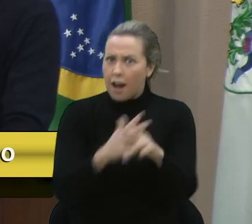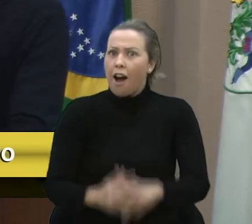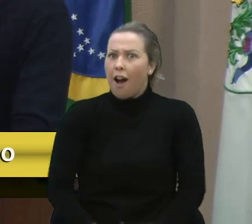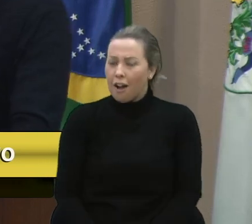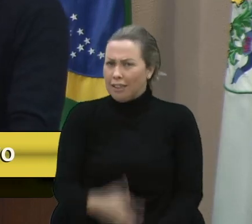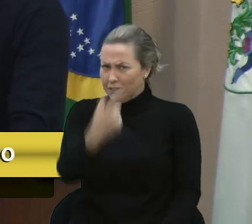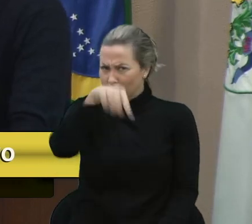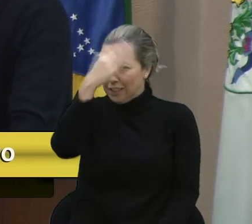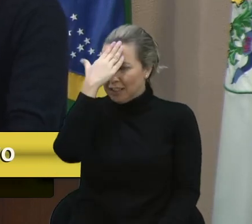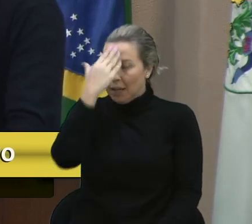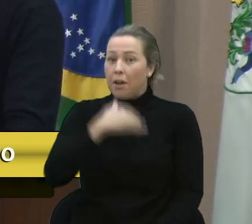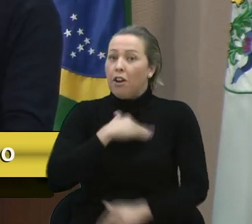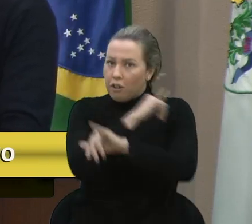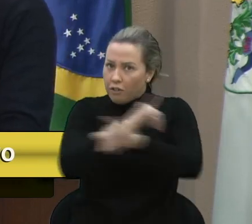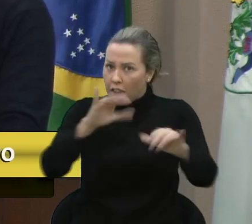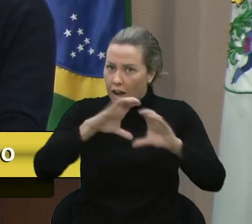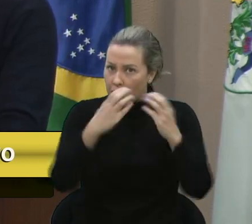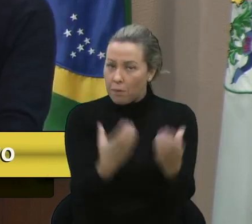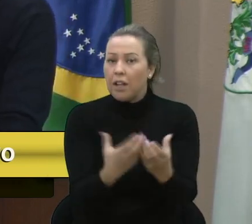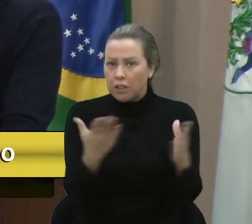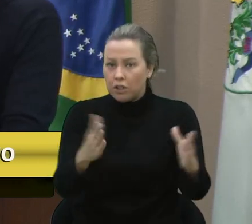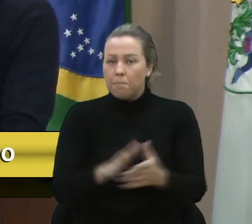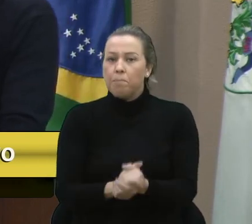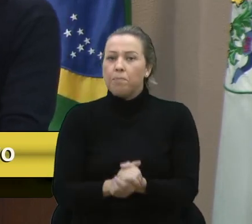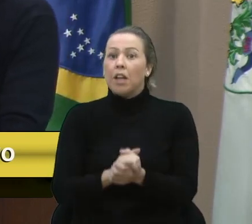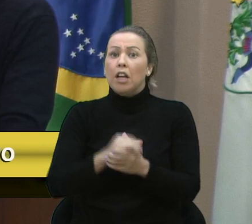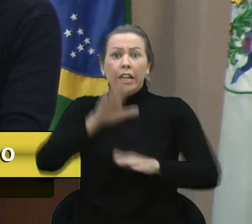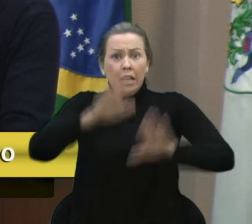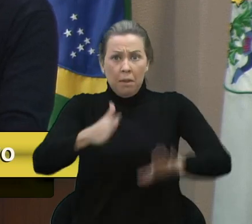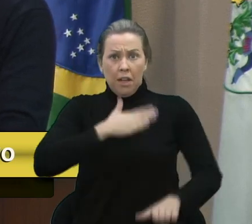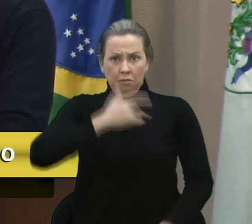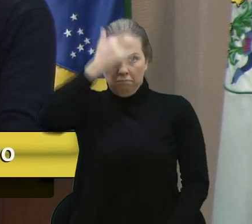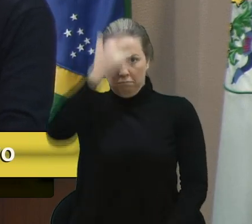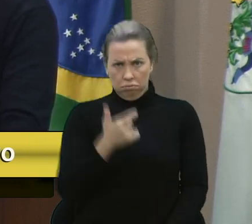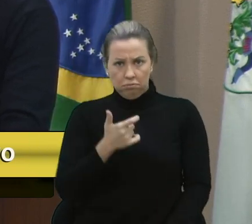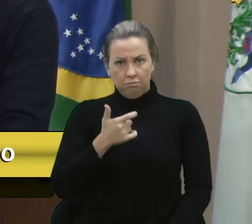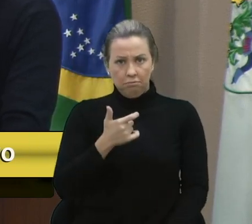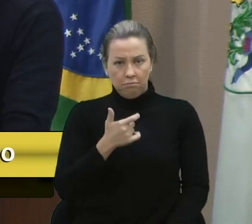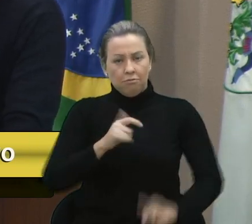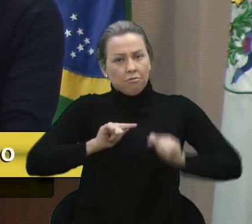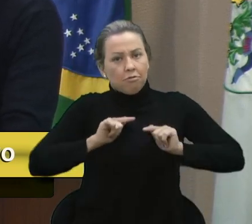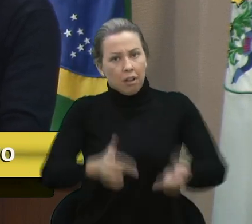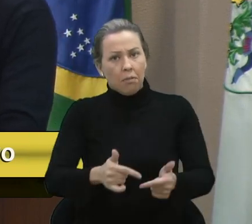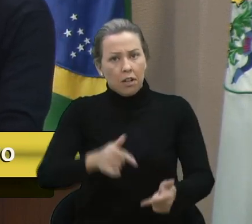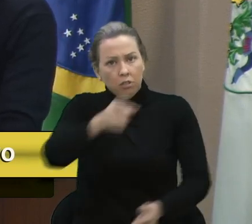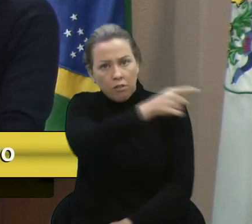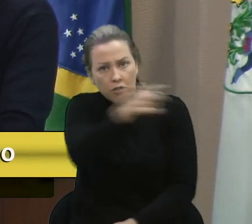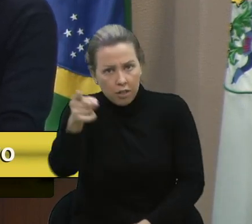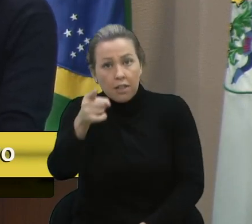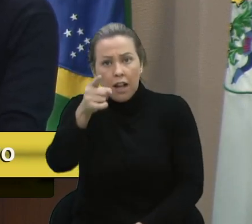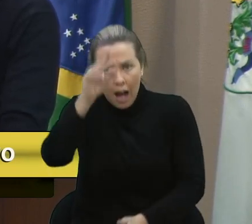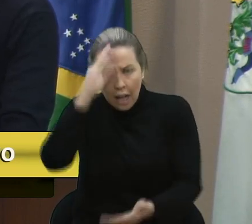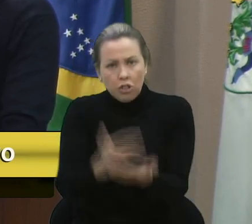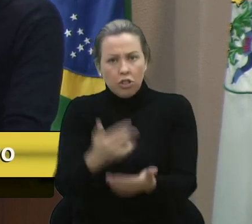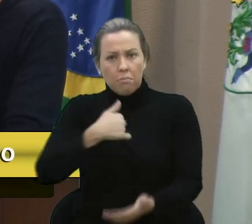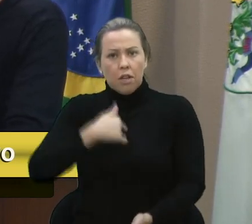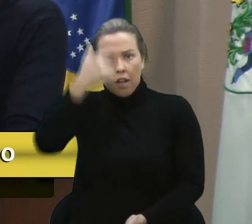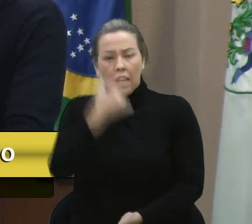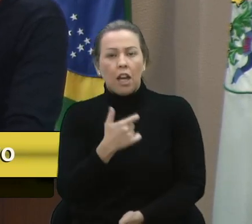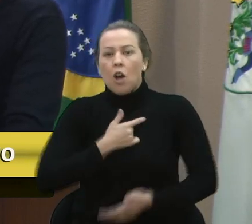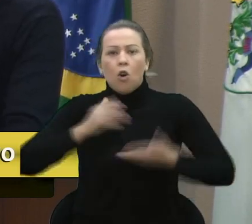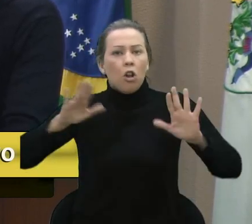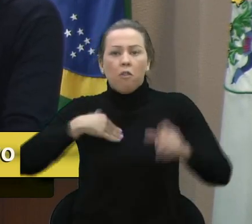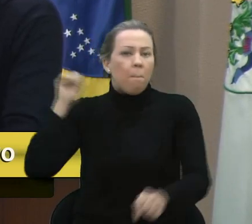Então, eu quero dizer à comunidade, antes de conceder os apartes, no que depender de mim, trabalhador caxiense, esteja certo. Não